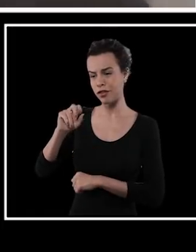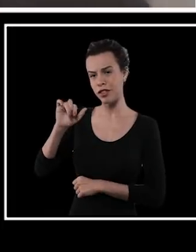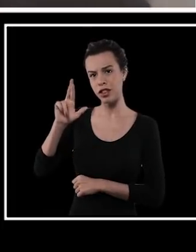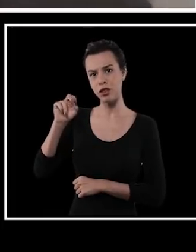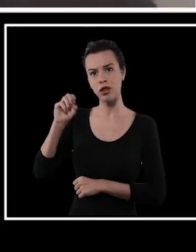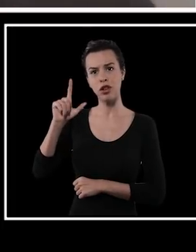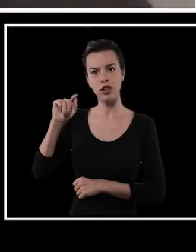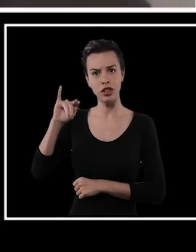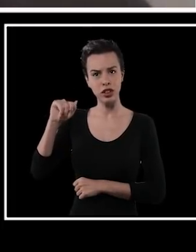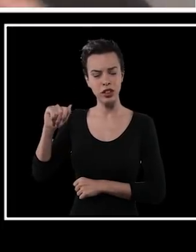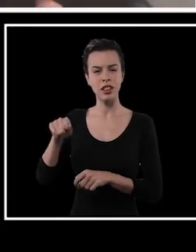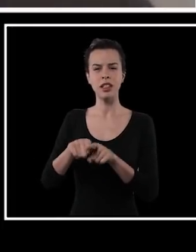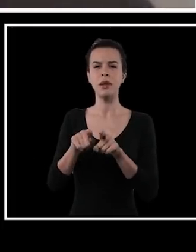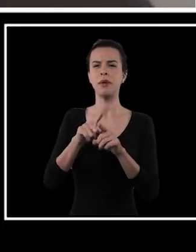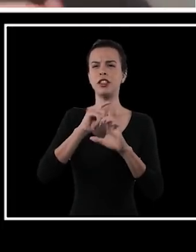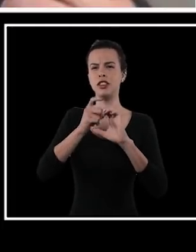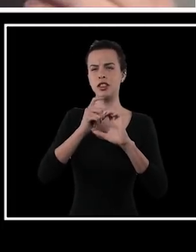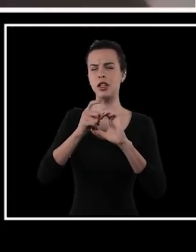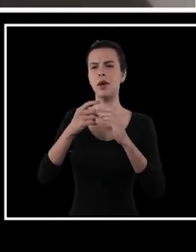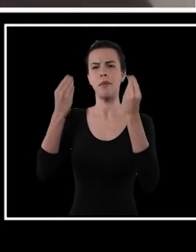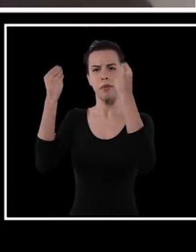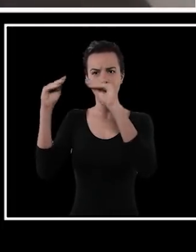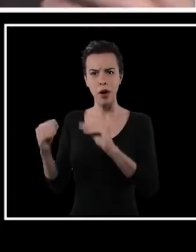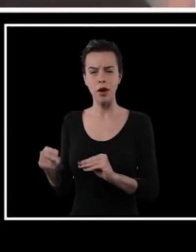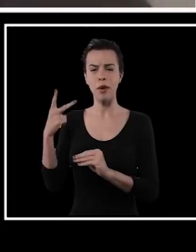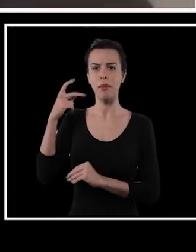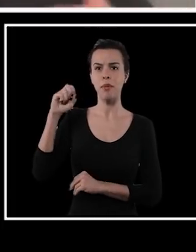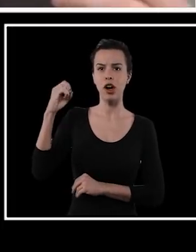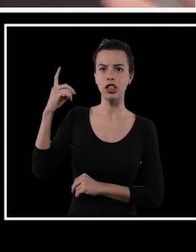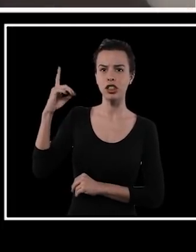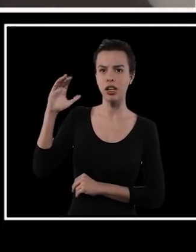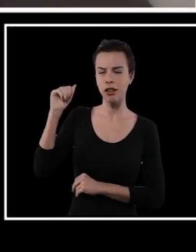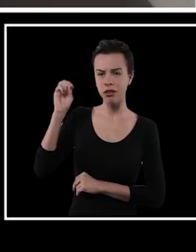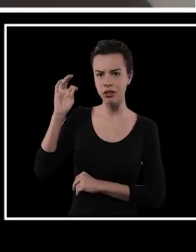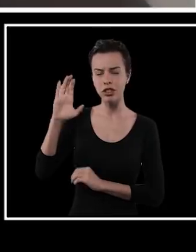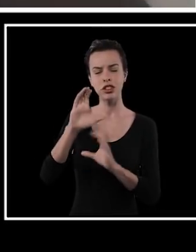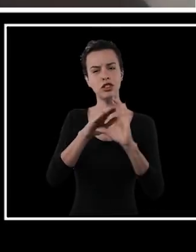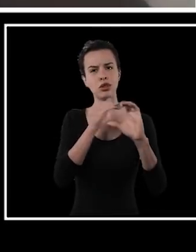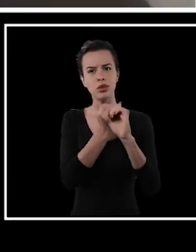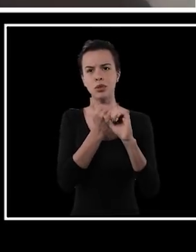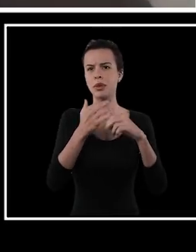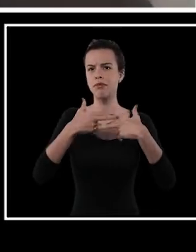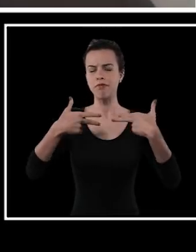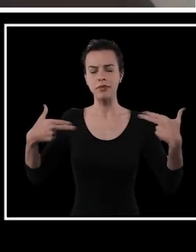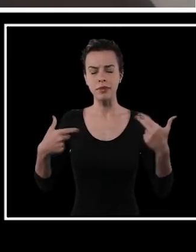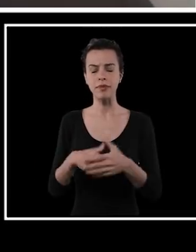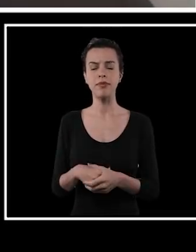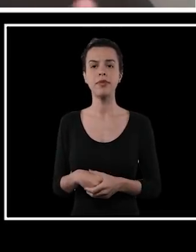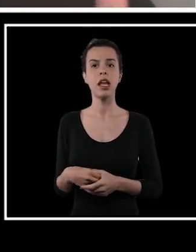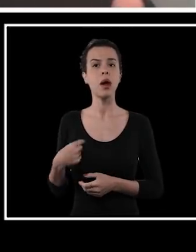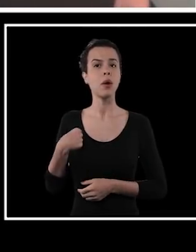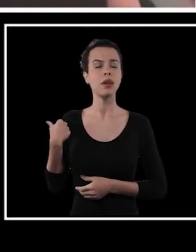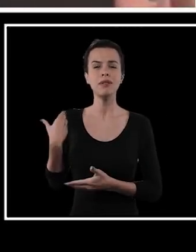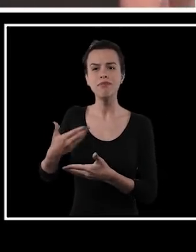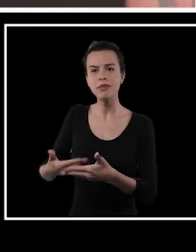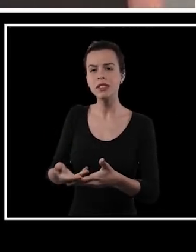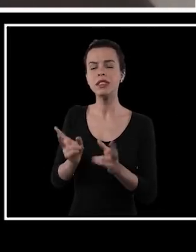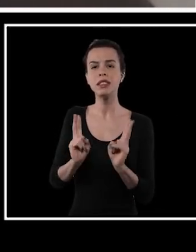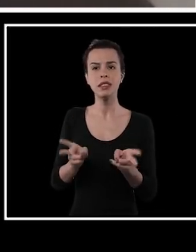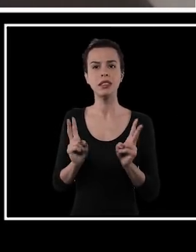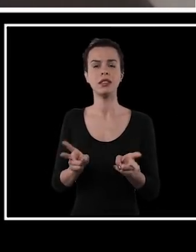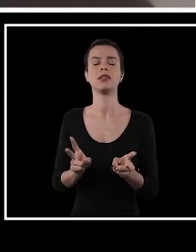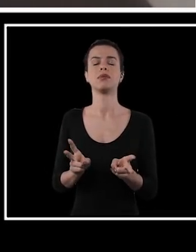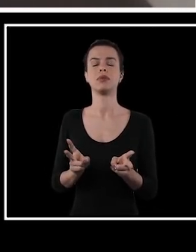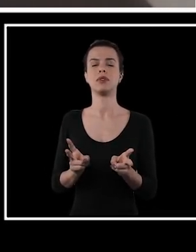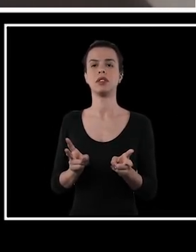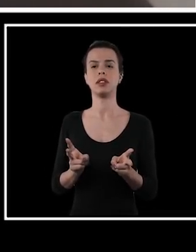fazer muita divulgação científica em blog, podcast, vídeo, canais do YouTube, por aí vai. E sempre fui movido dentro